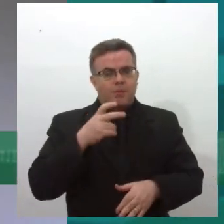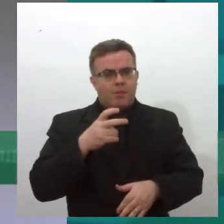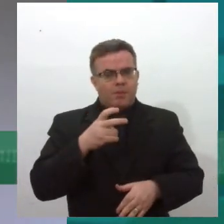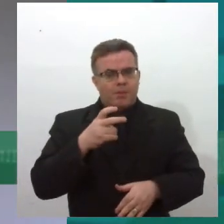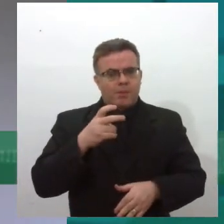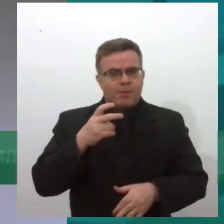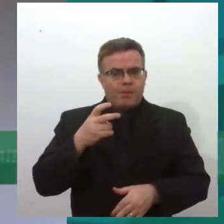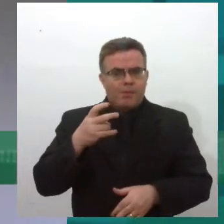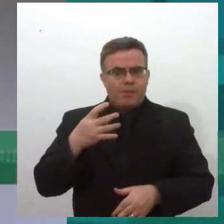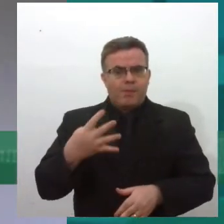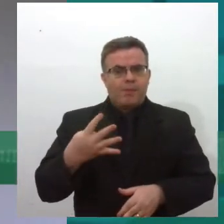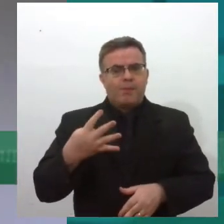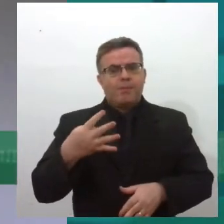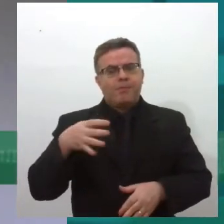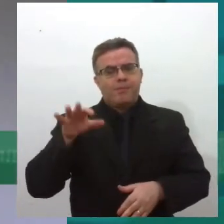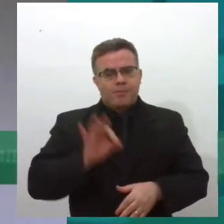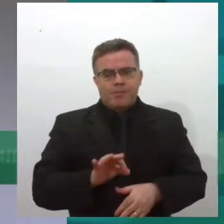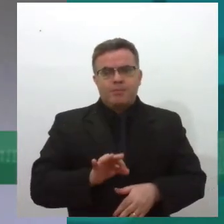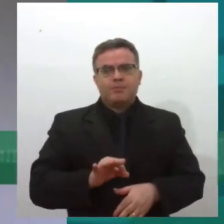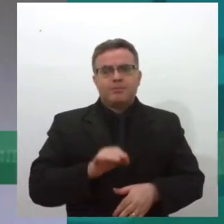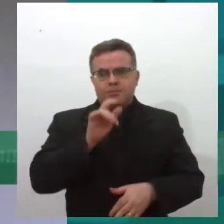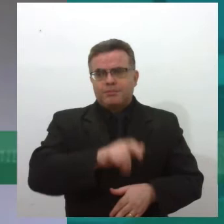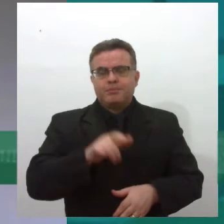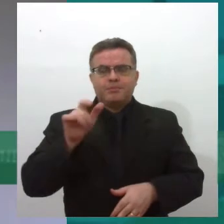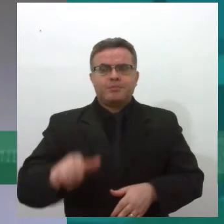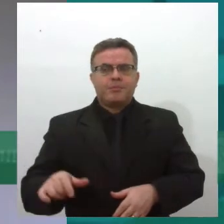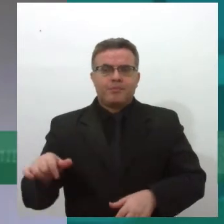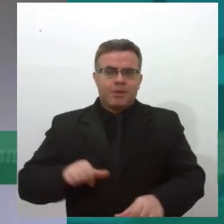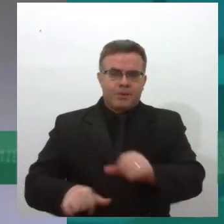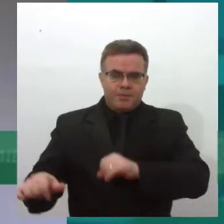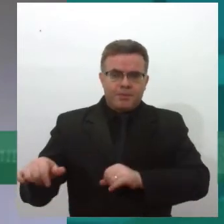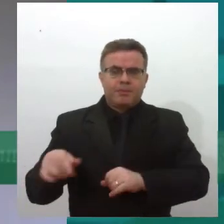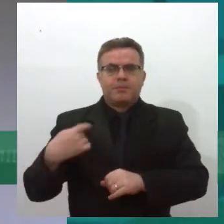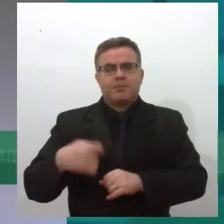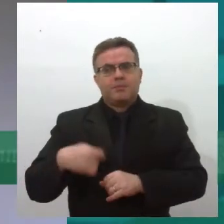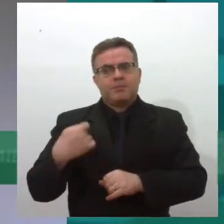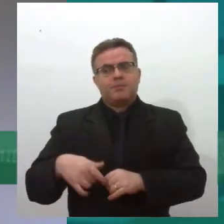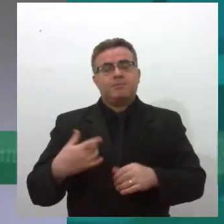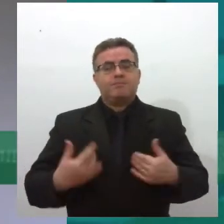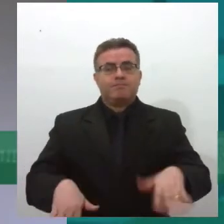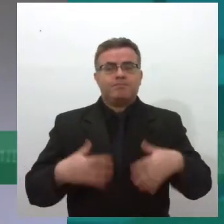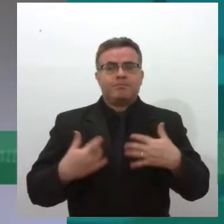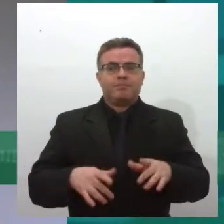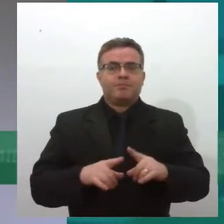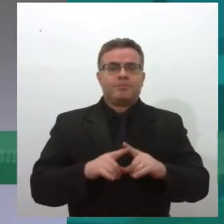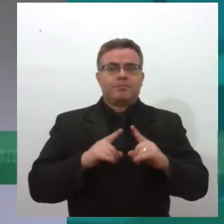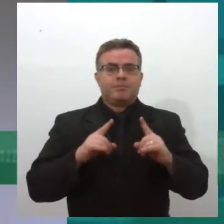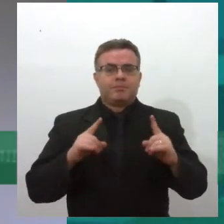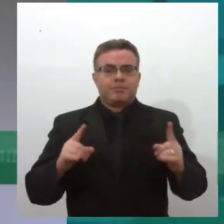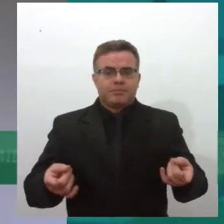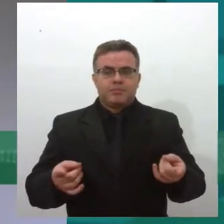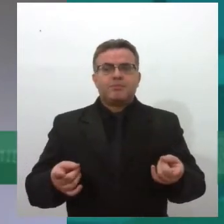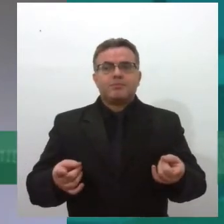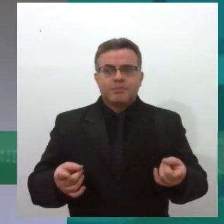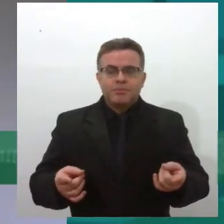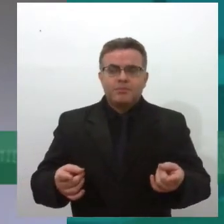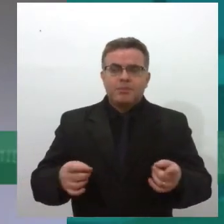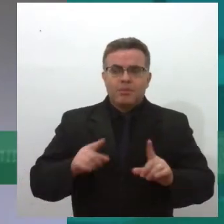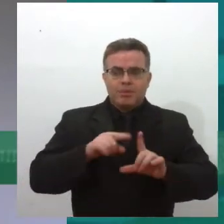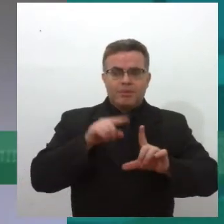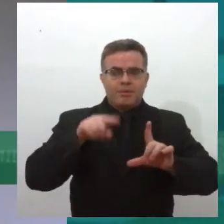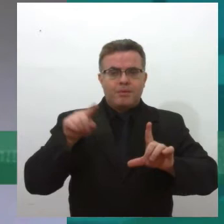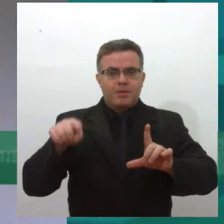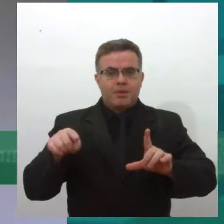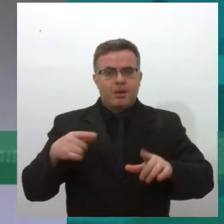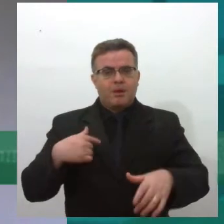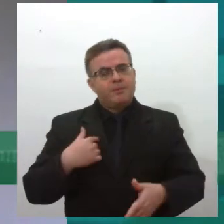54% das pessoas nessa situação que a Priscila relatou. Mas 54% é uma estatística, né? Mas quando a